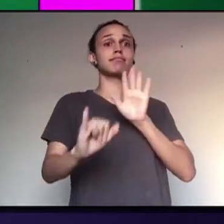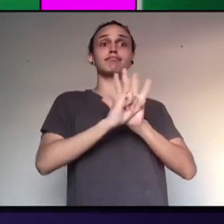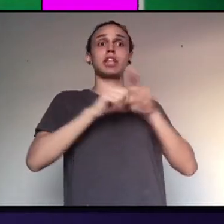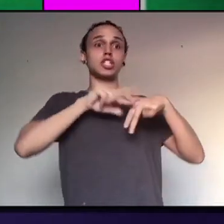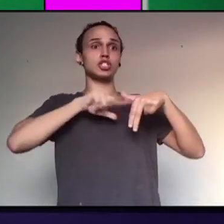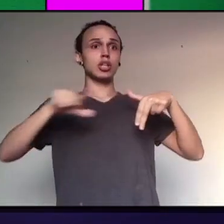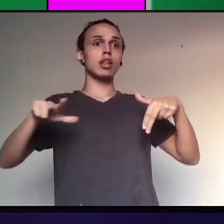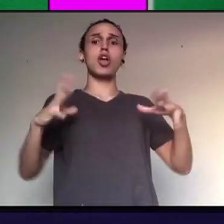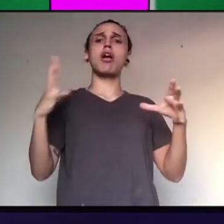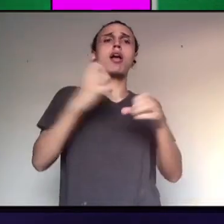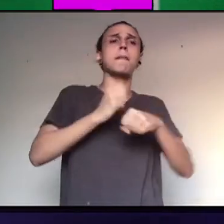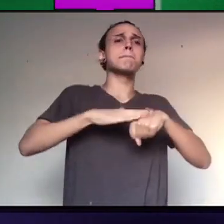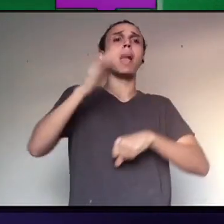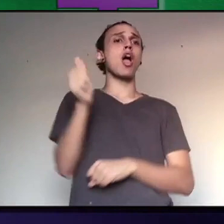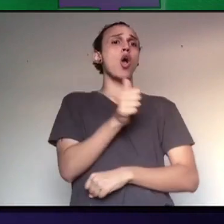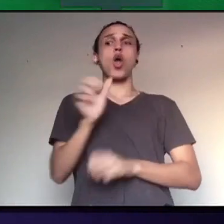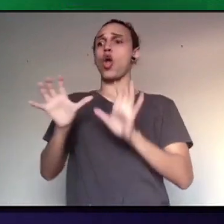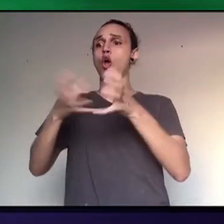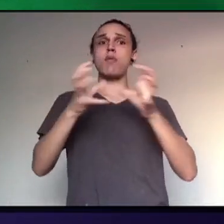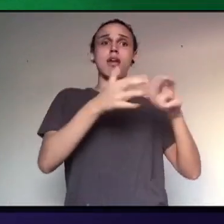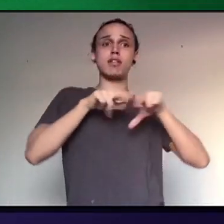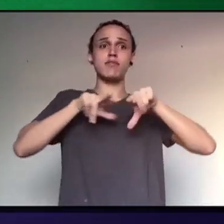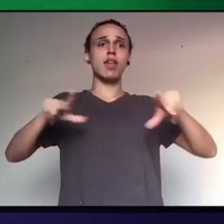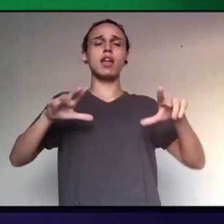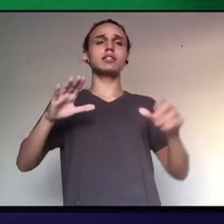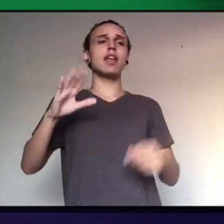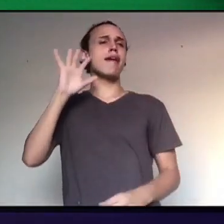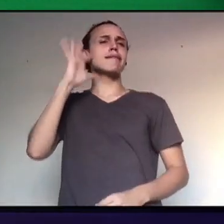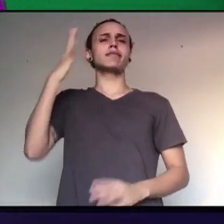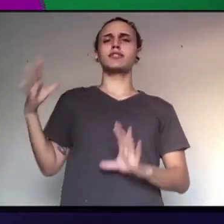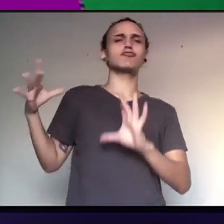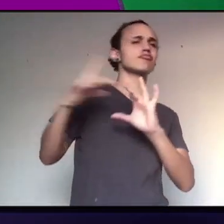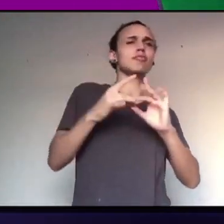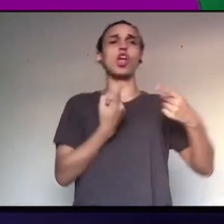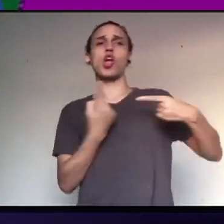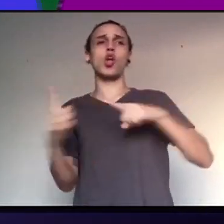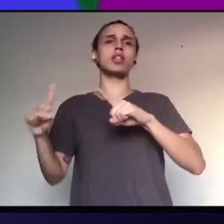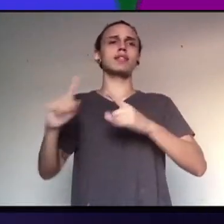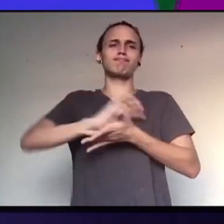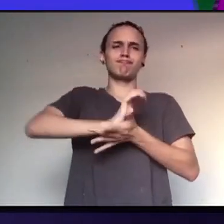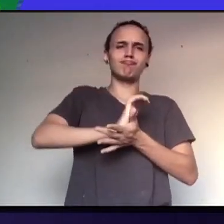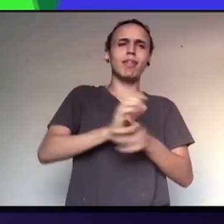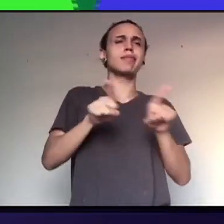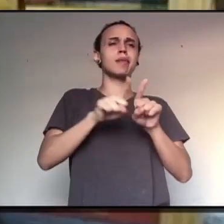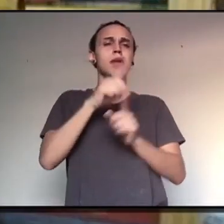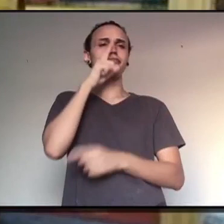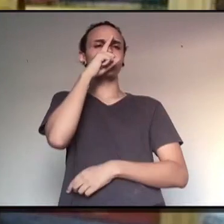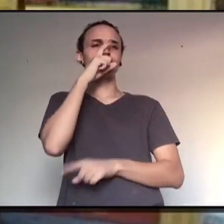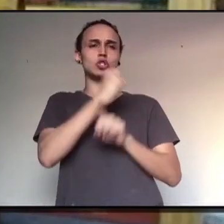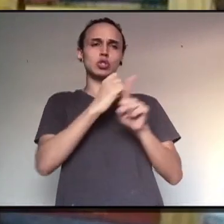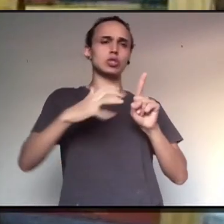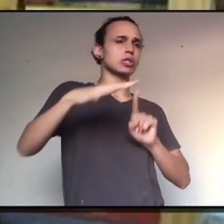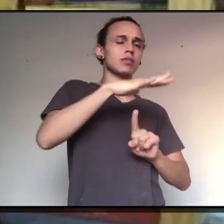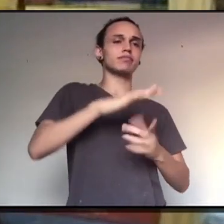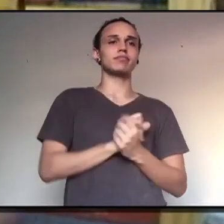grupos diferentes que decidiram se unir para combater preconceitos e vulnerabilidades sociais. Na sociedade espera